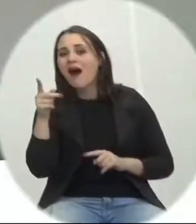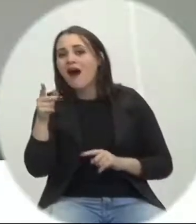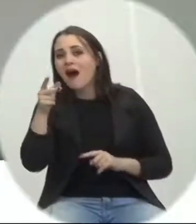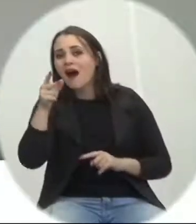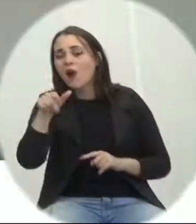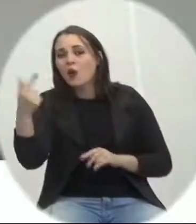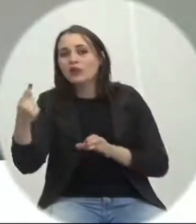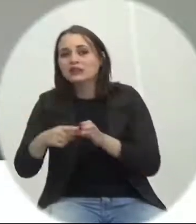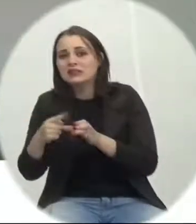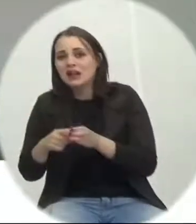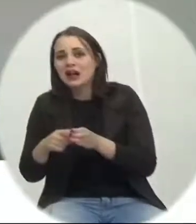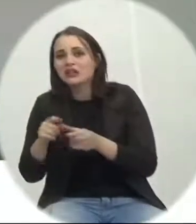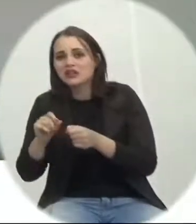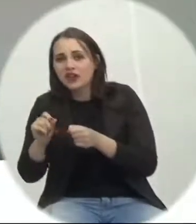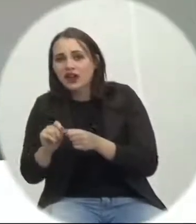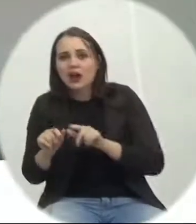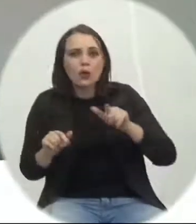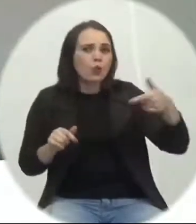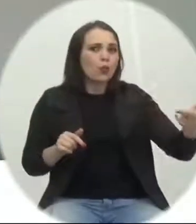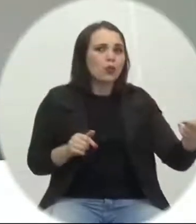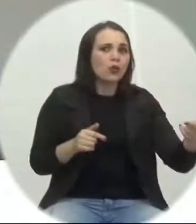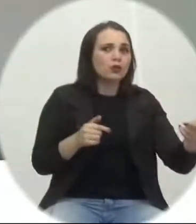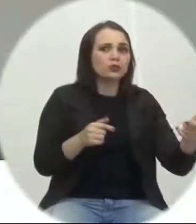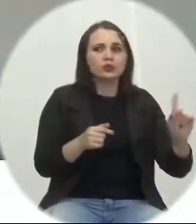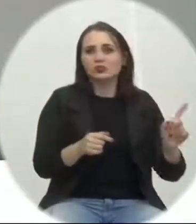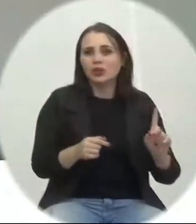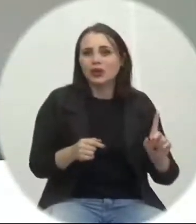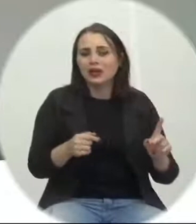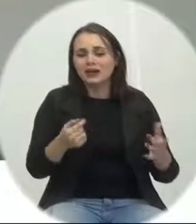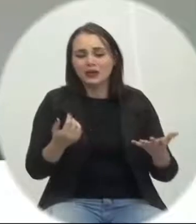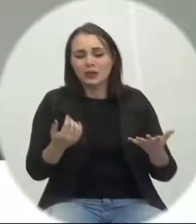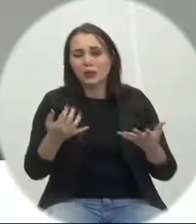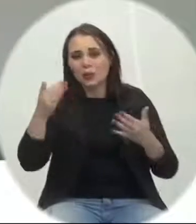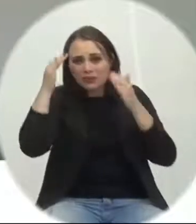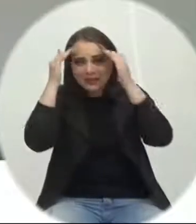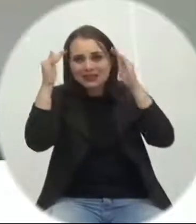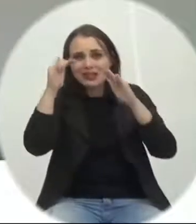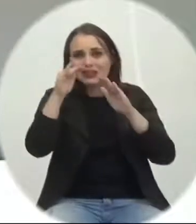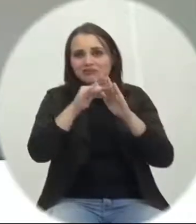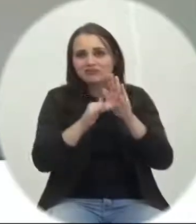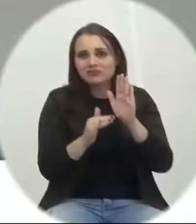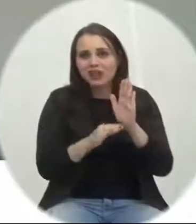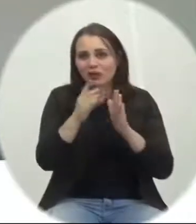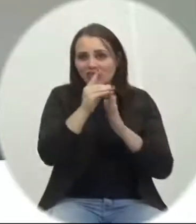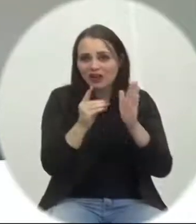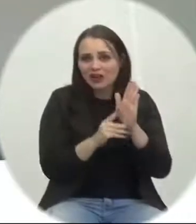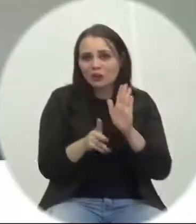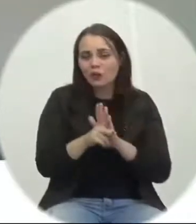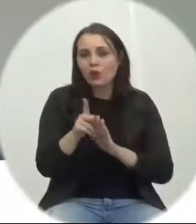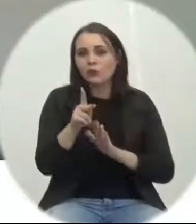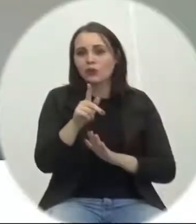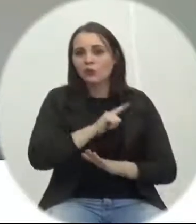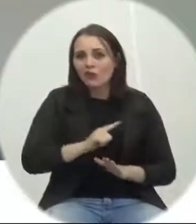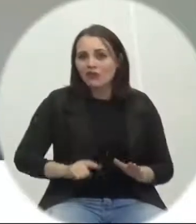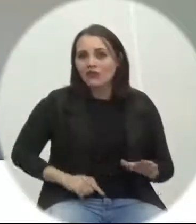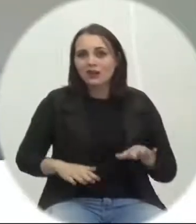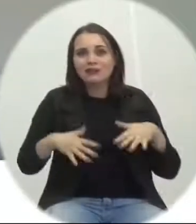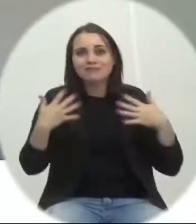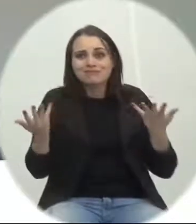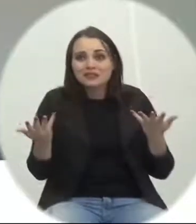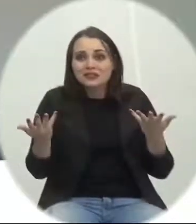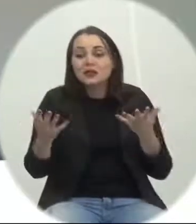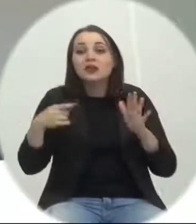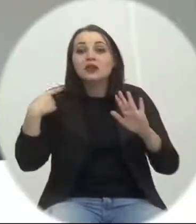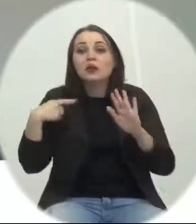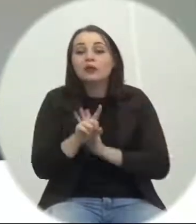pretende, o outro município não pretende, dependemos do decreto do governo. E eu pergunto aos colegas, em seus momentos,